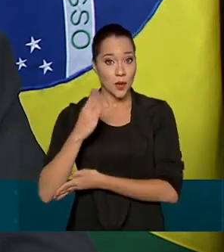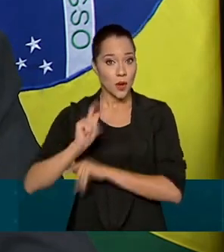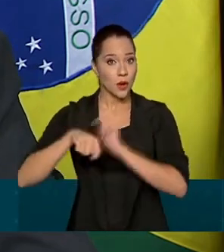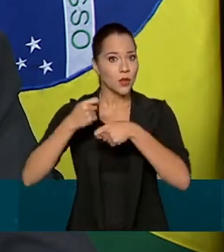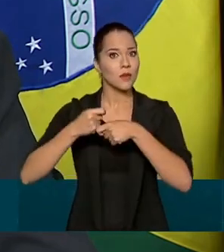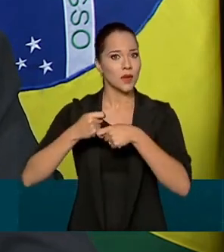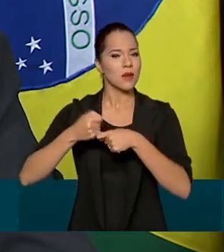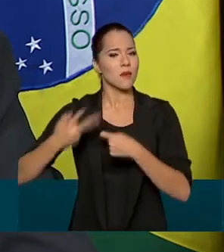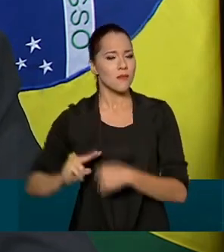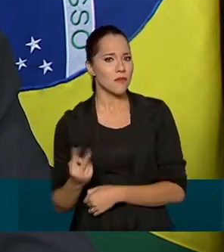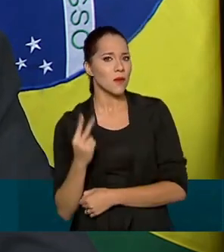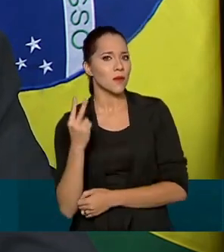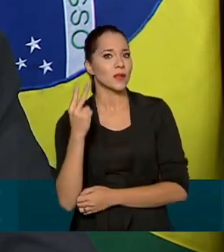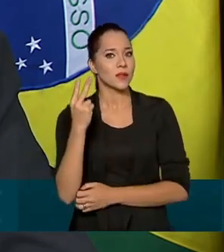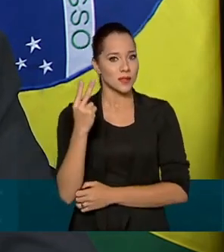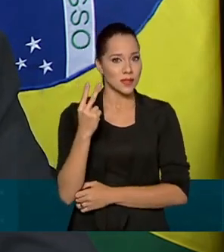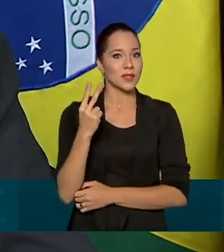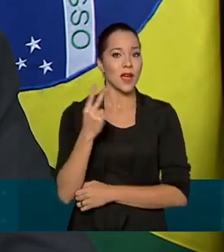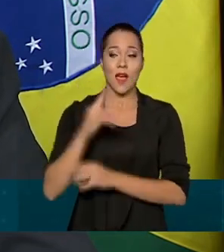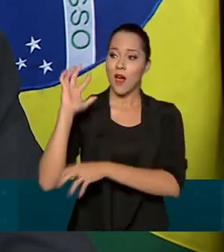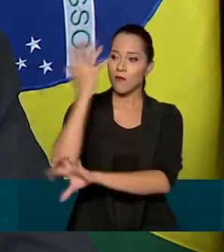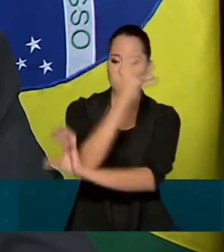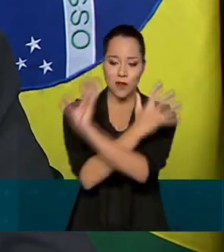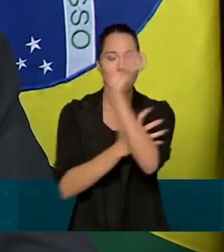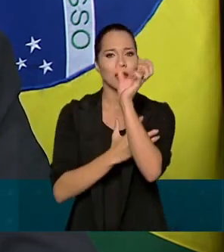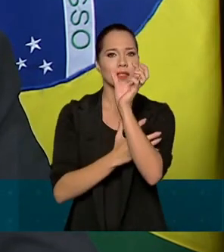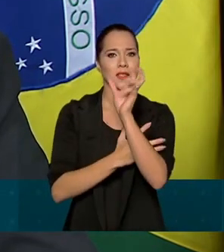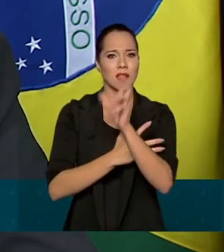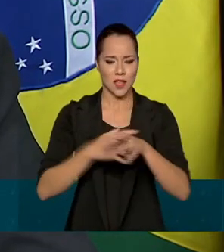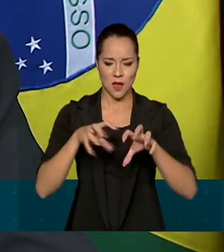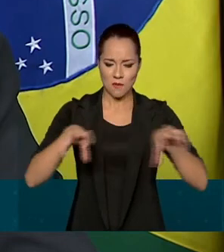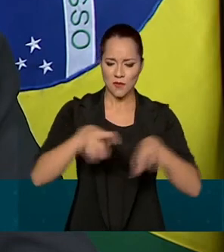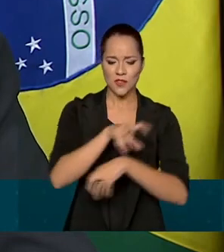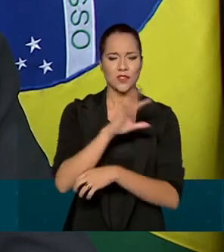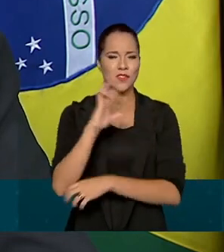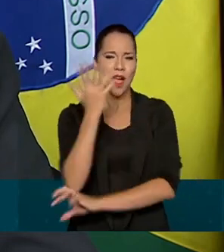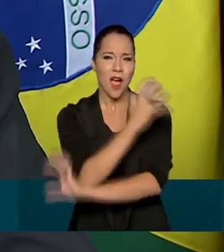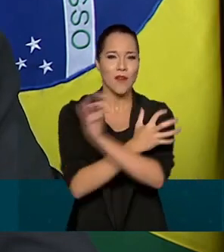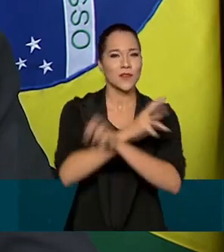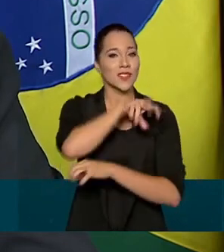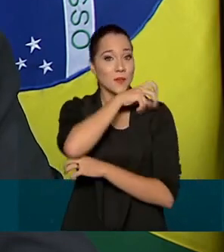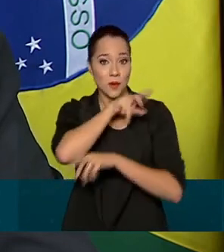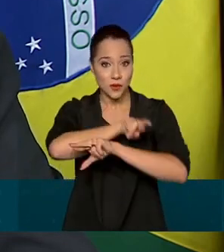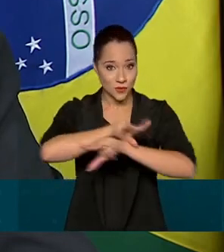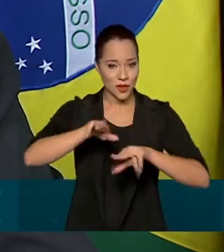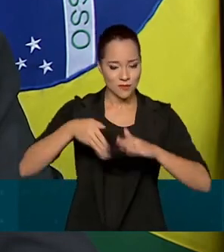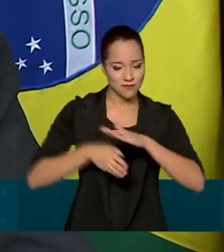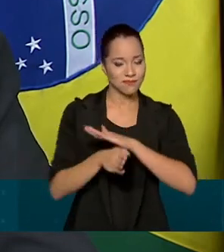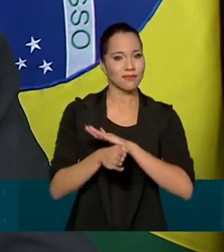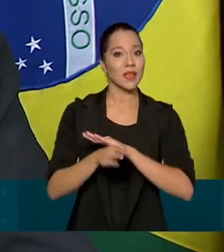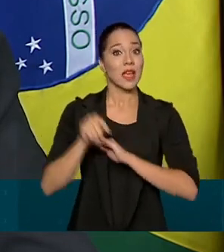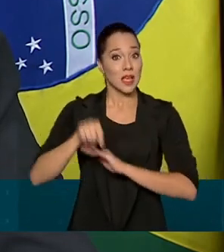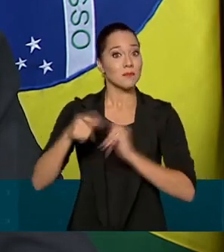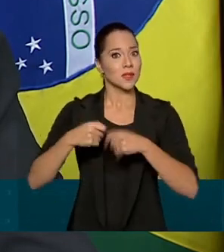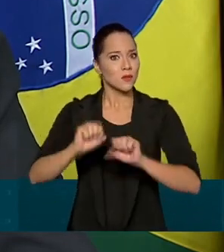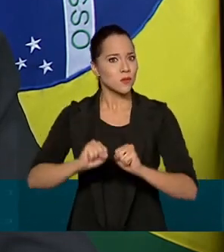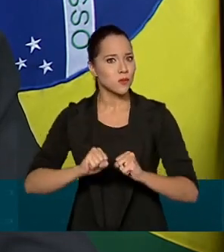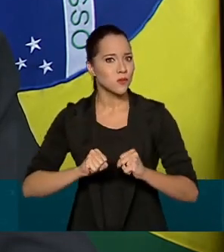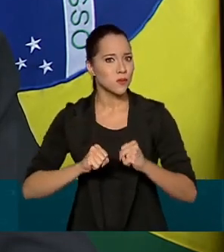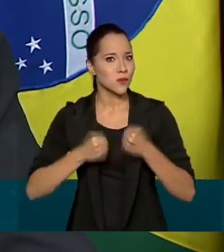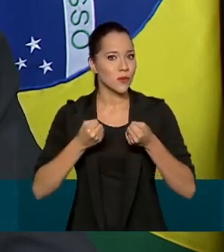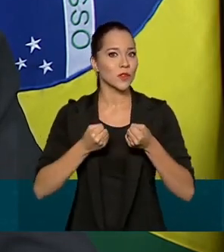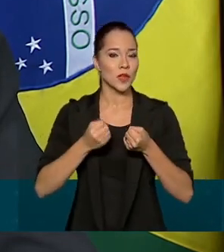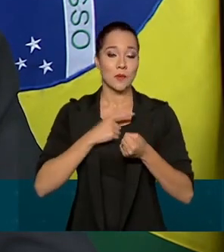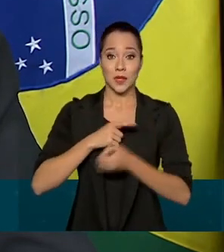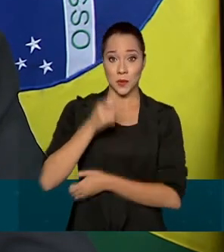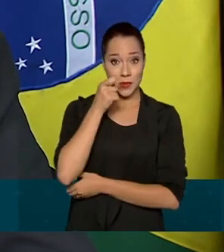valorizando efetivamente a floresta e a biodiversidade. Esse deve ser um esforço que contemple